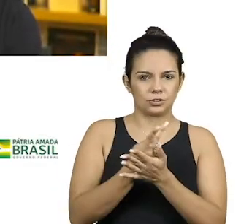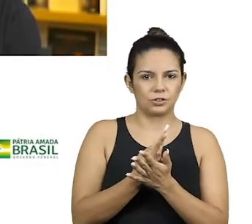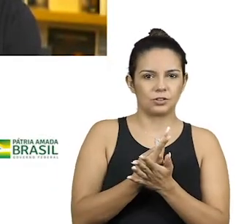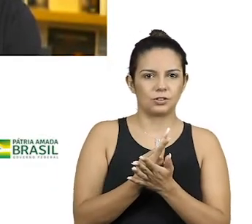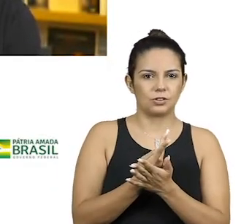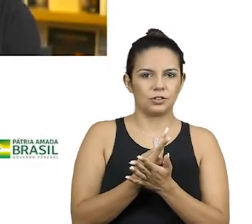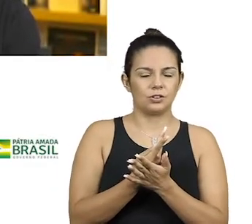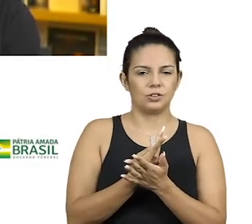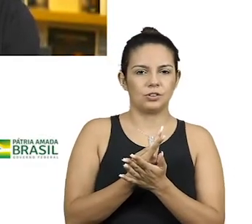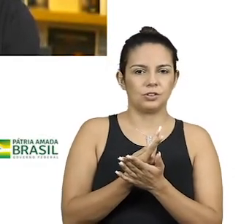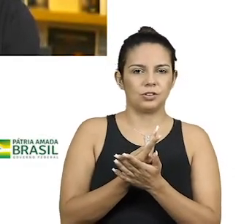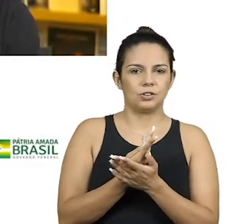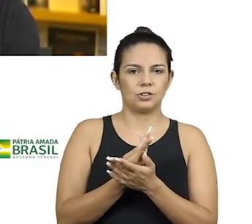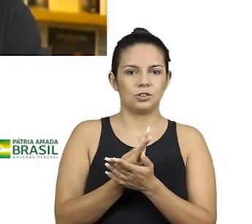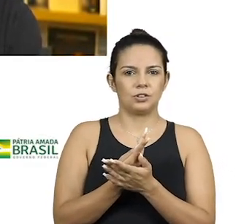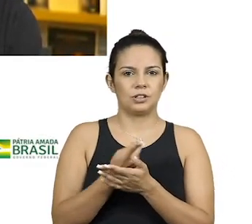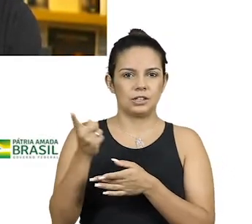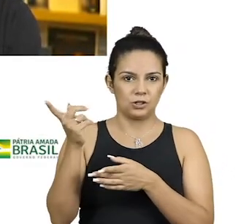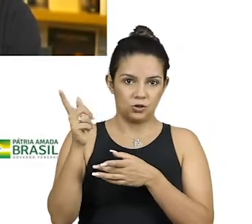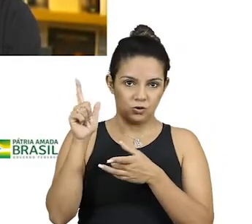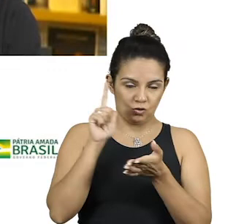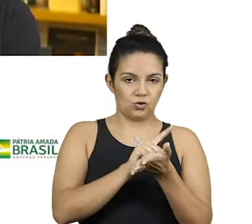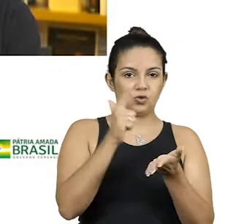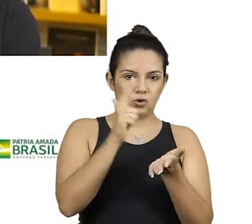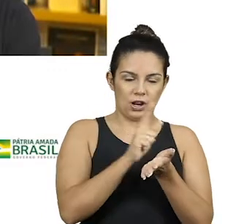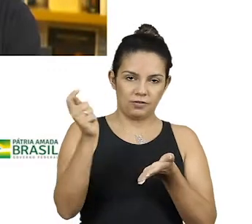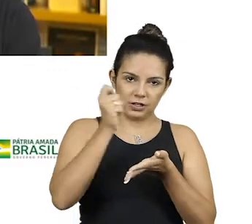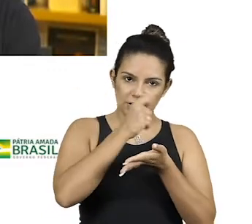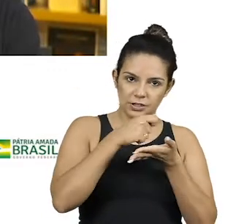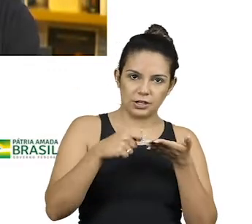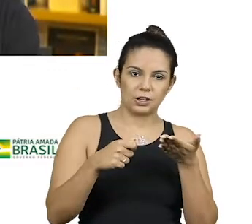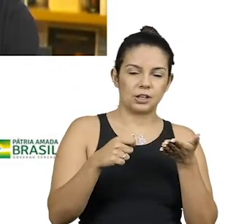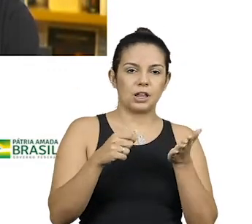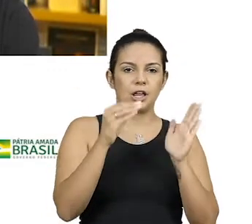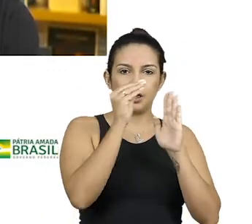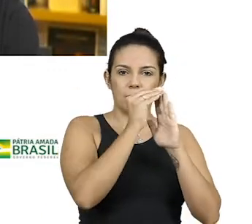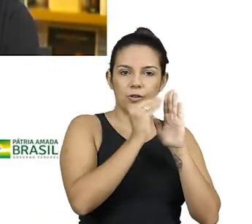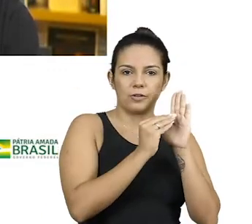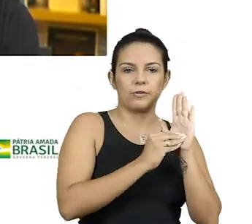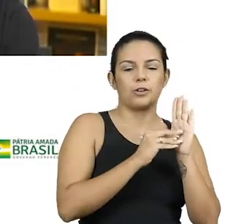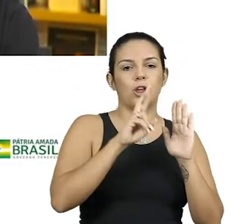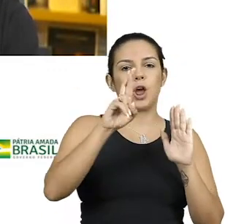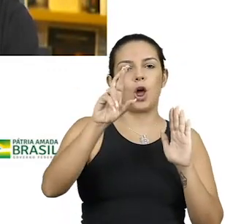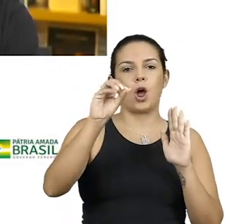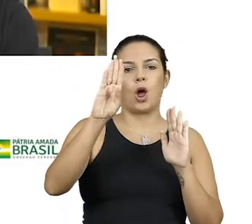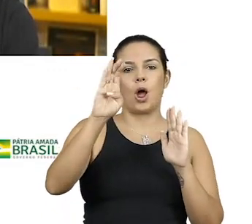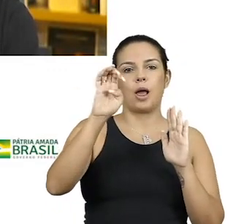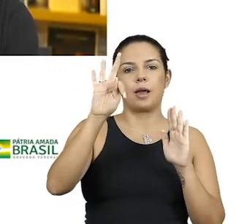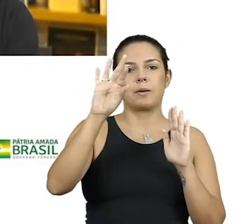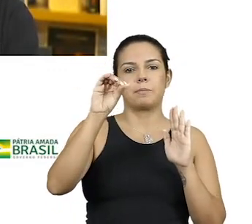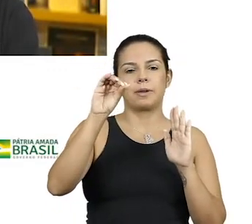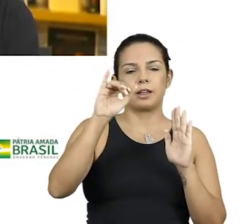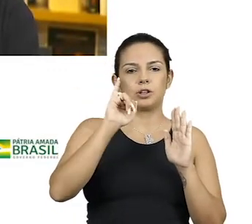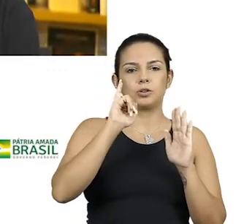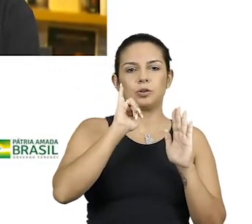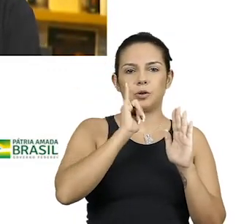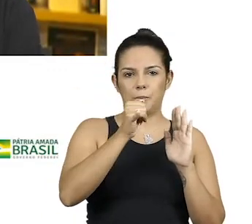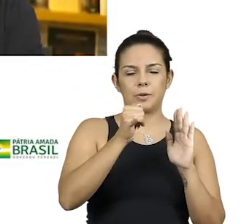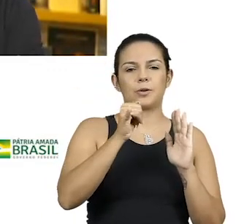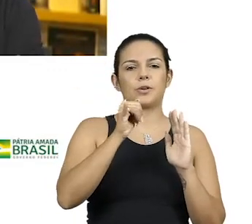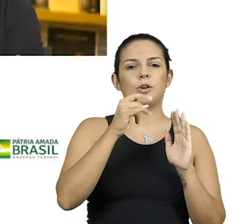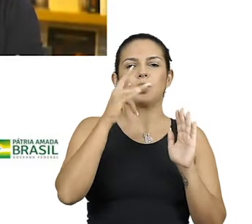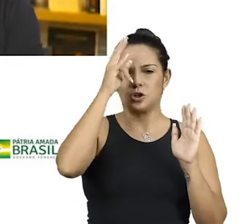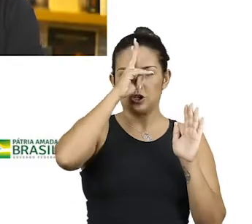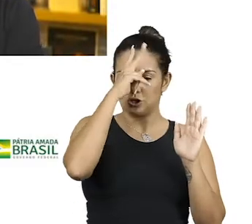episódios jornalísticos na sua vida. Você escreveu a biografia do Roberto Marinho, depois avançou, e antes ainda de chegar